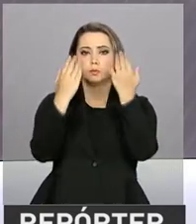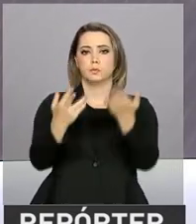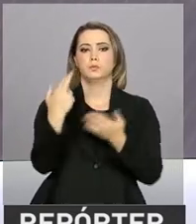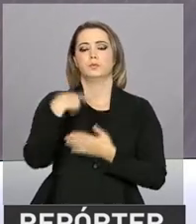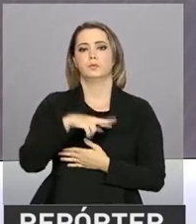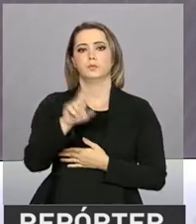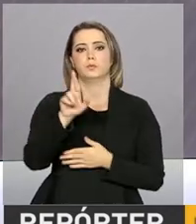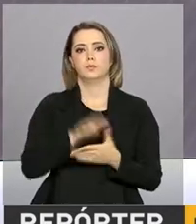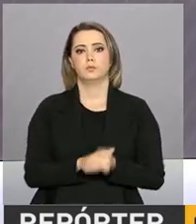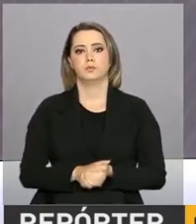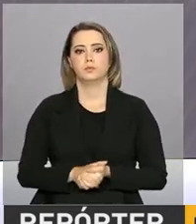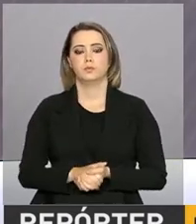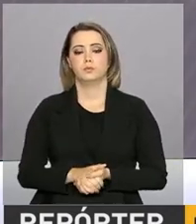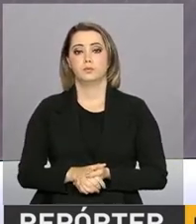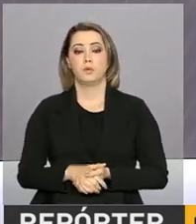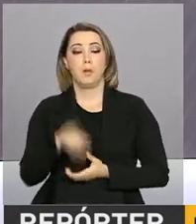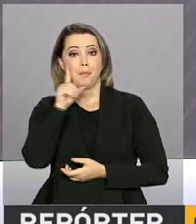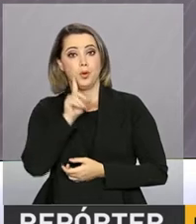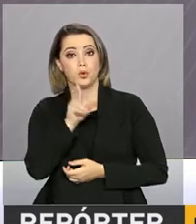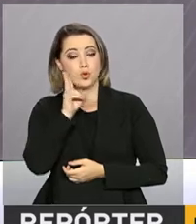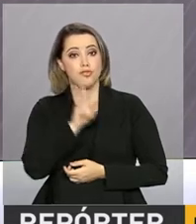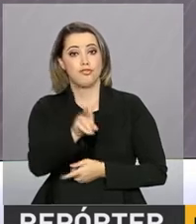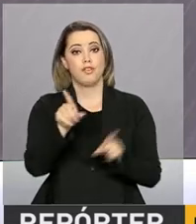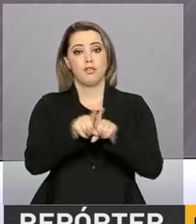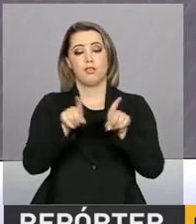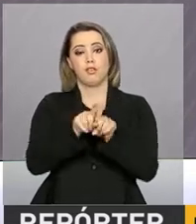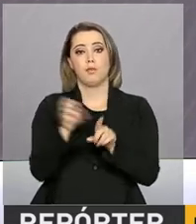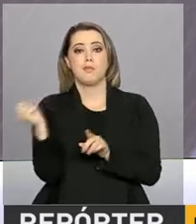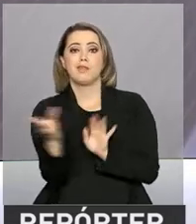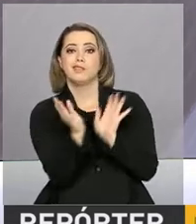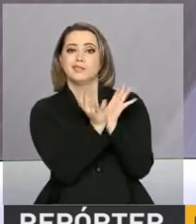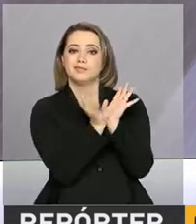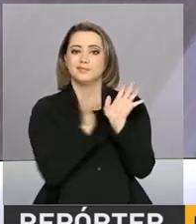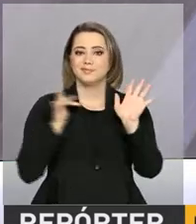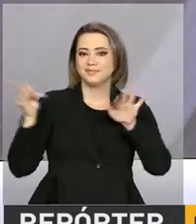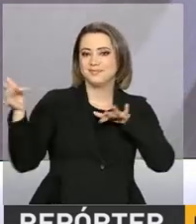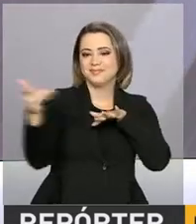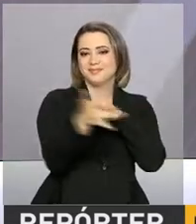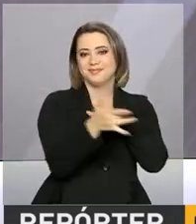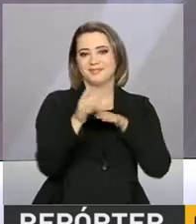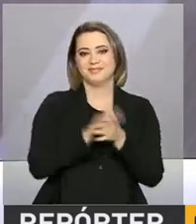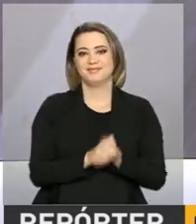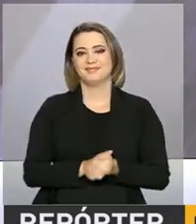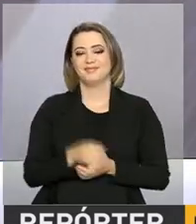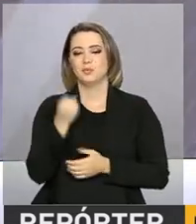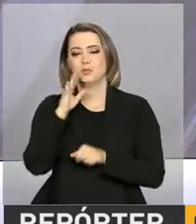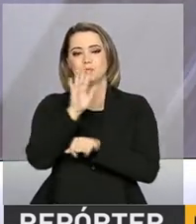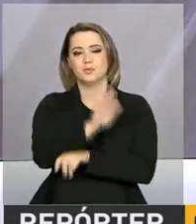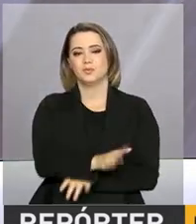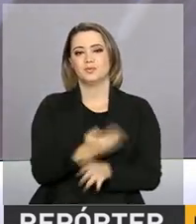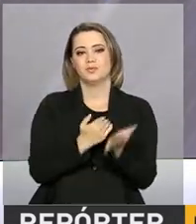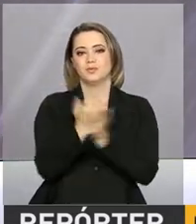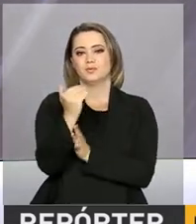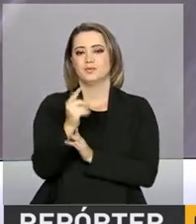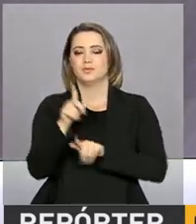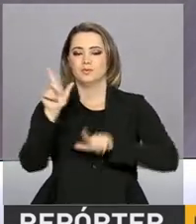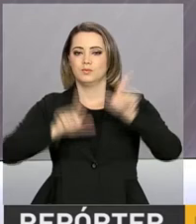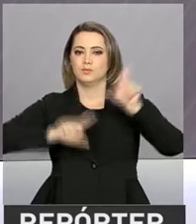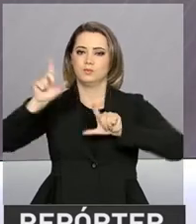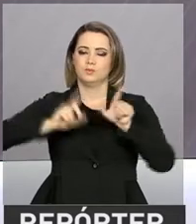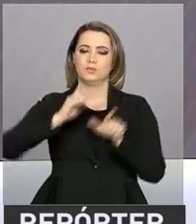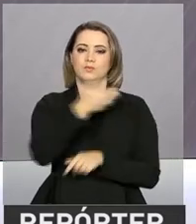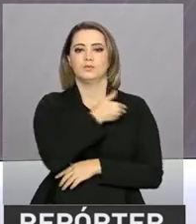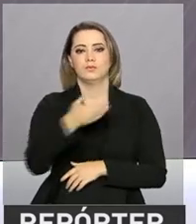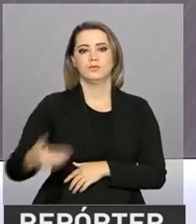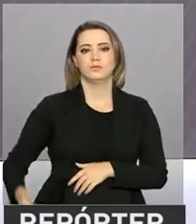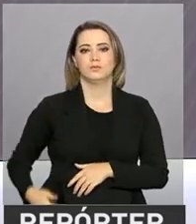Repórter NBR. Você pode acompanhar também as novidades pelas nossas redes sociais. Uma ótima tarde para você. Continue com a gente aqui